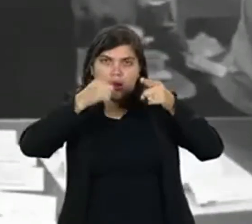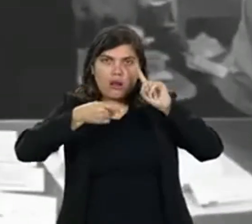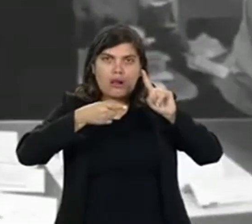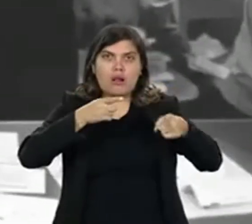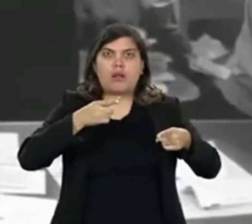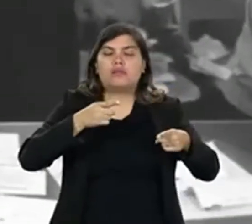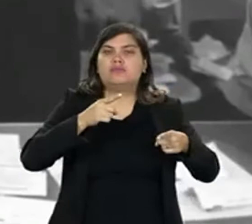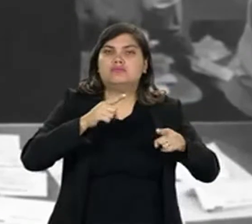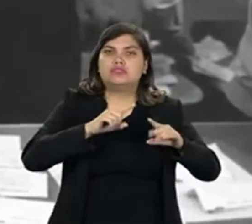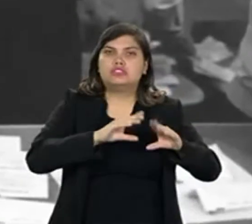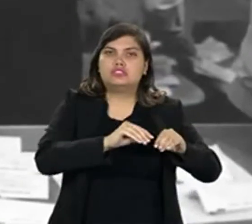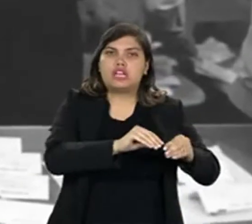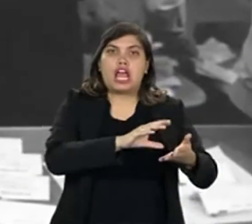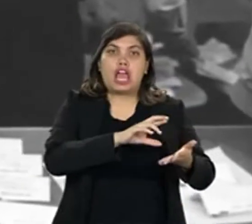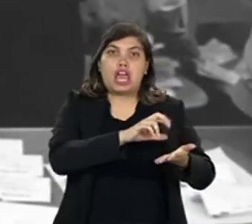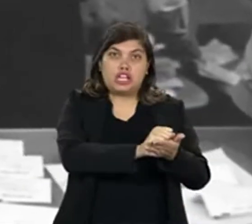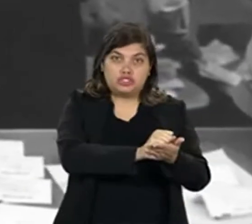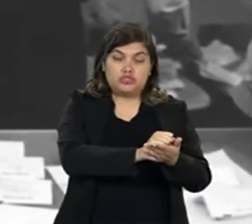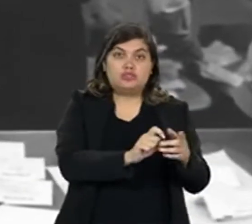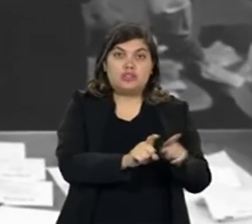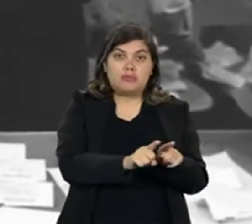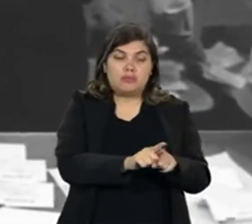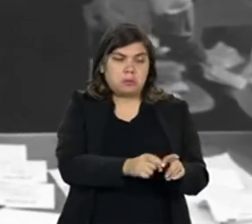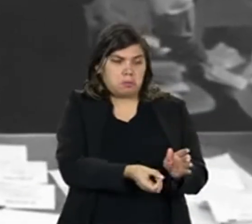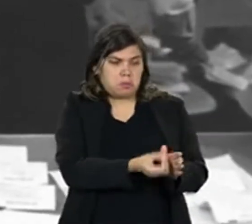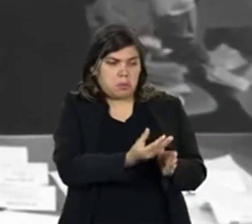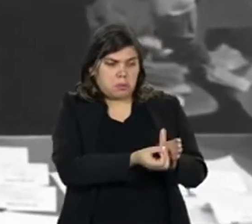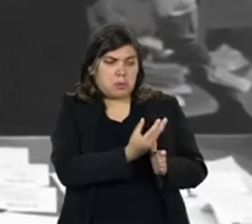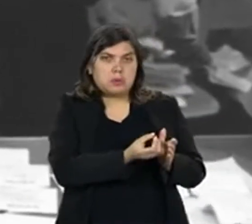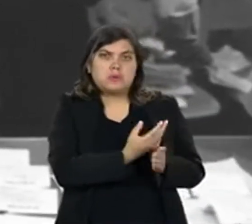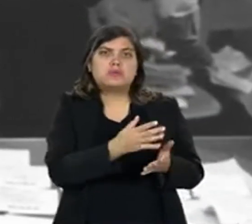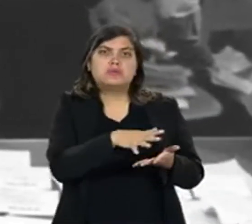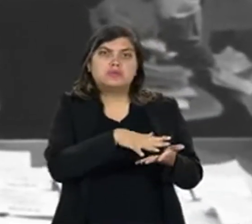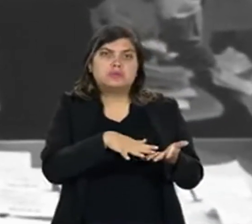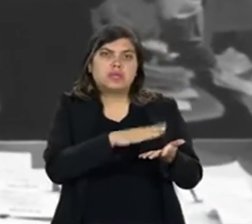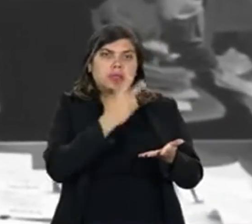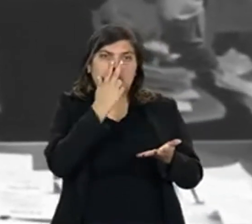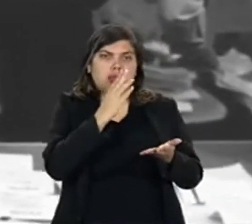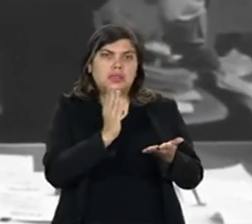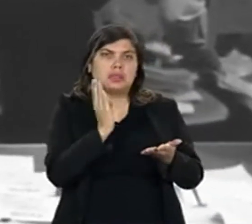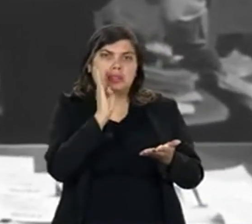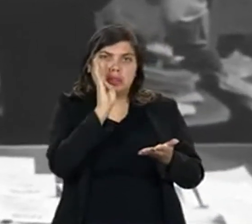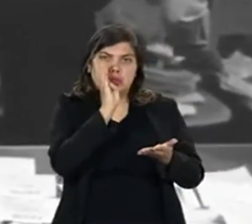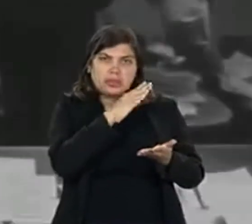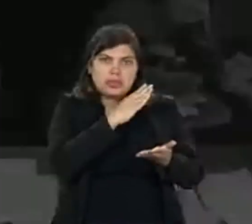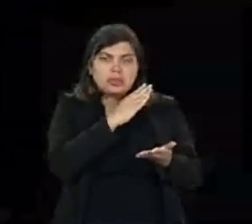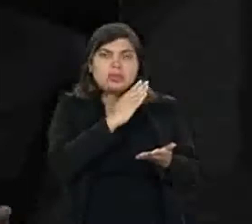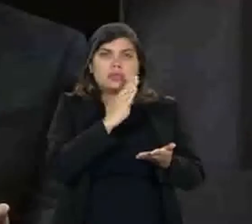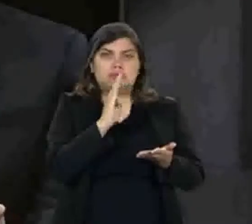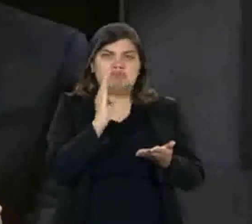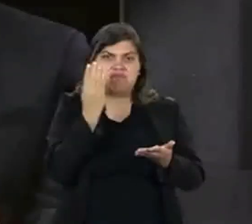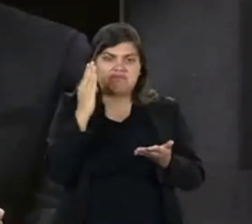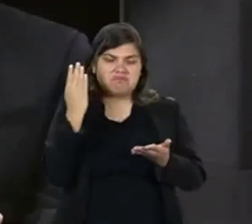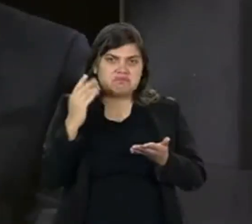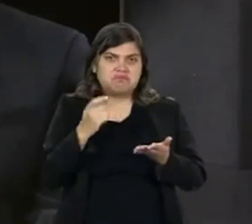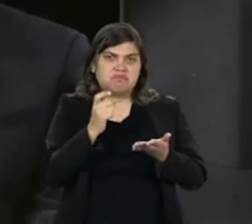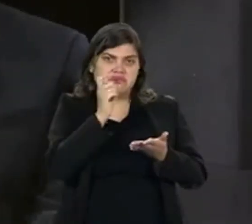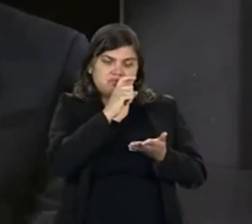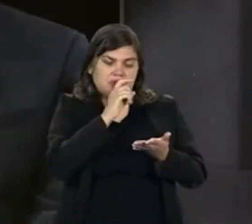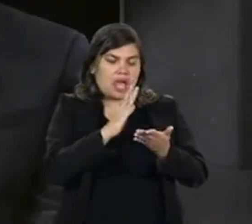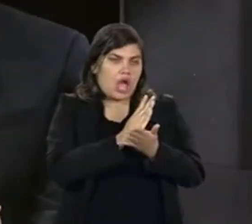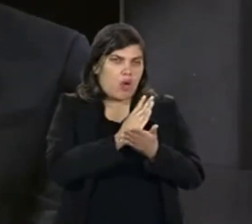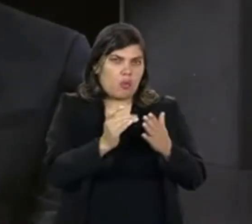registros e produziam operações fraudulentas para vencer em